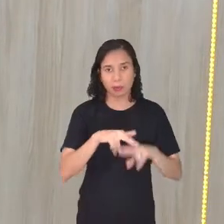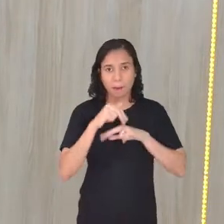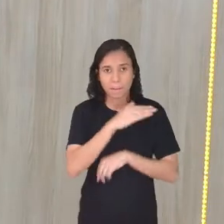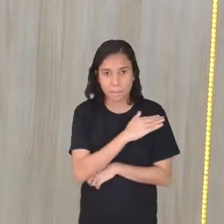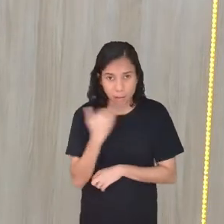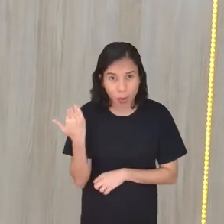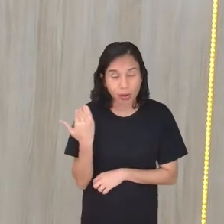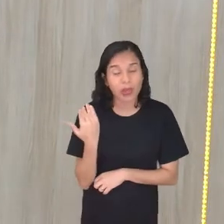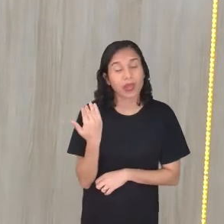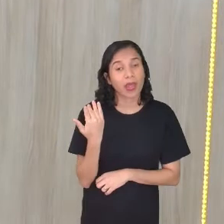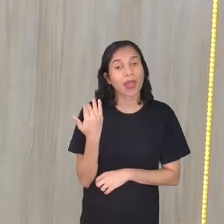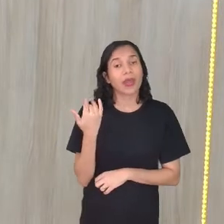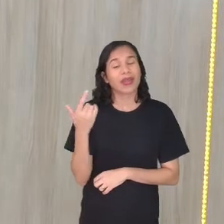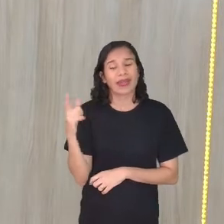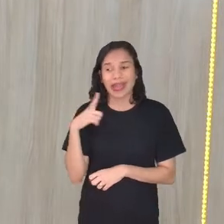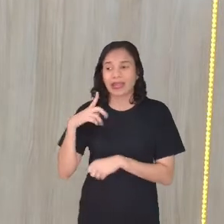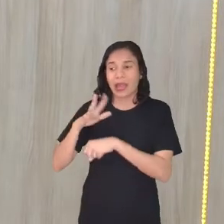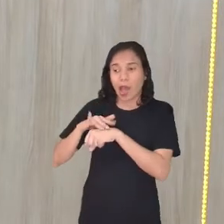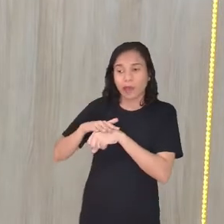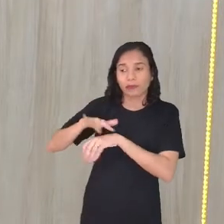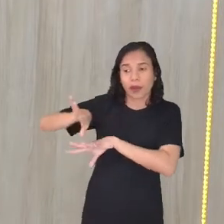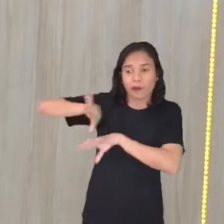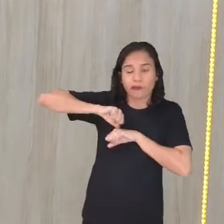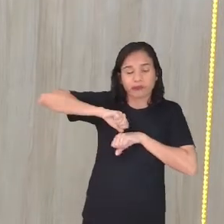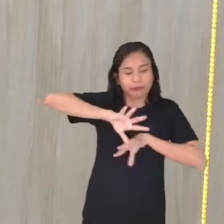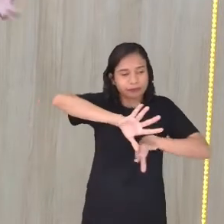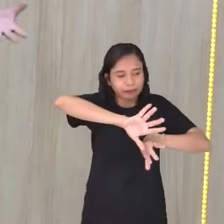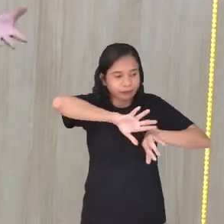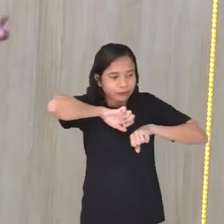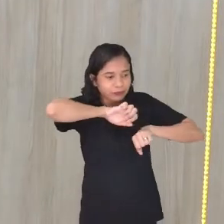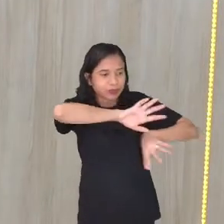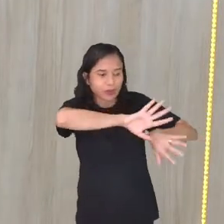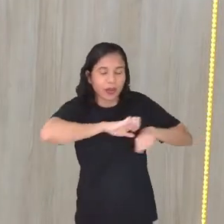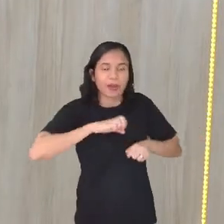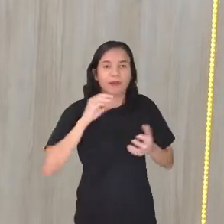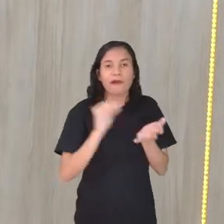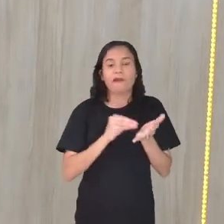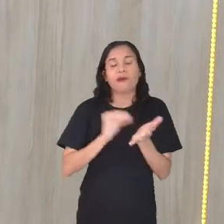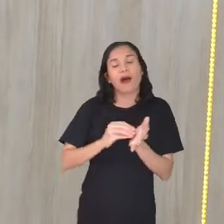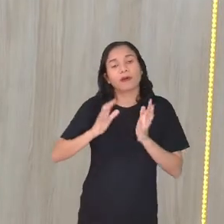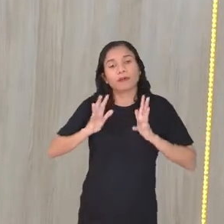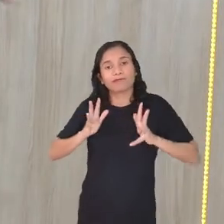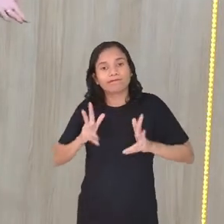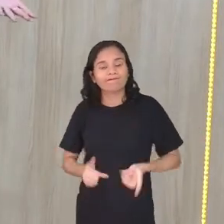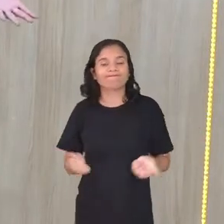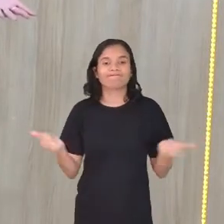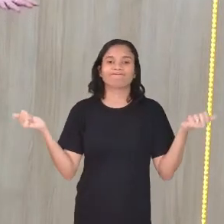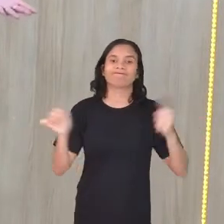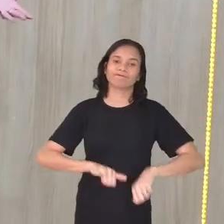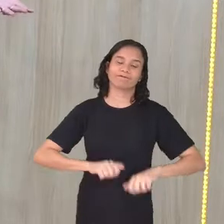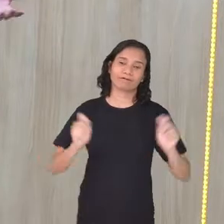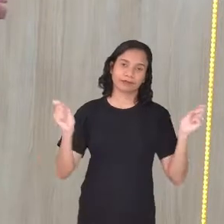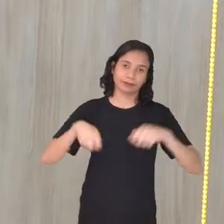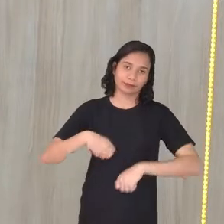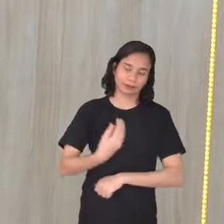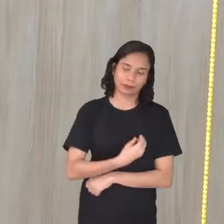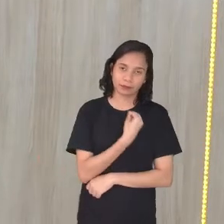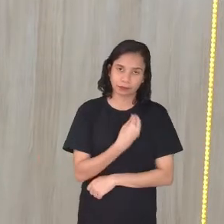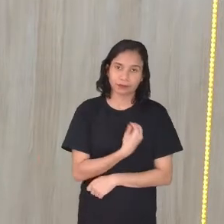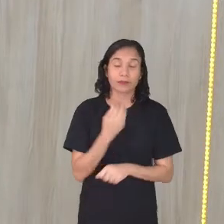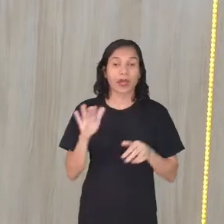tinham algumas doenças que iam adquirindo por conta da falta de higiene, Das péssimas condições, gente.